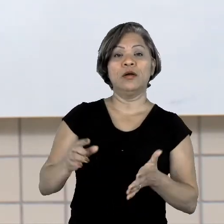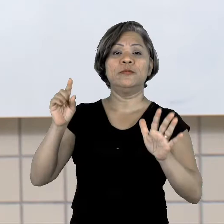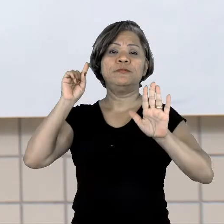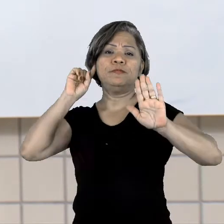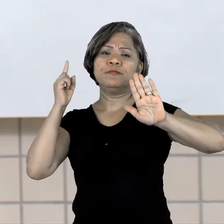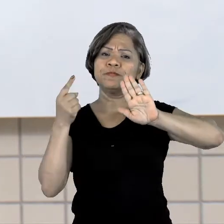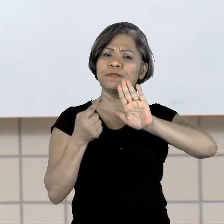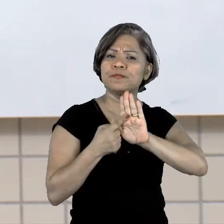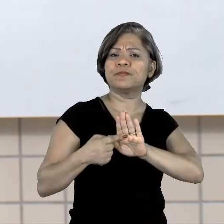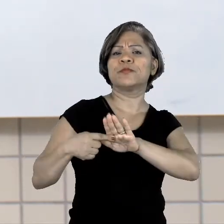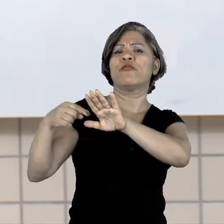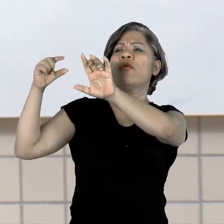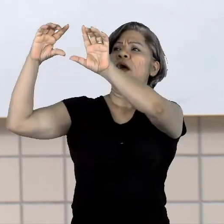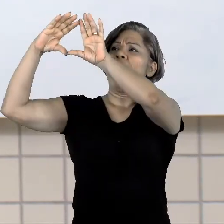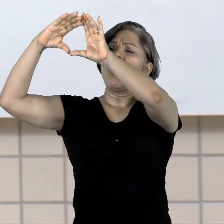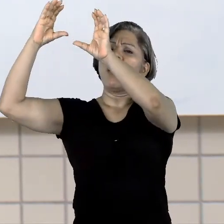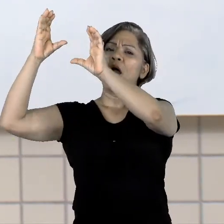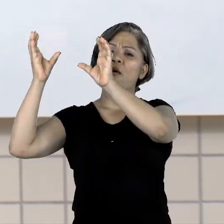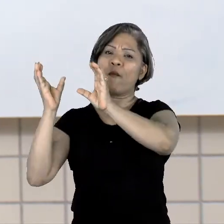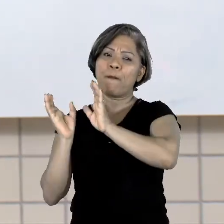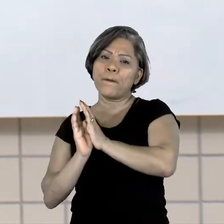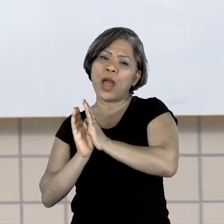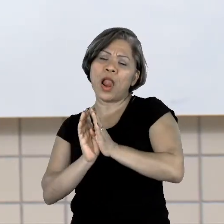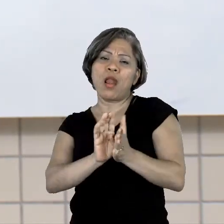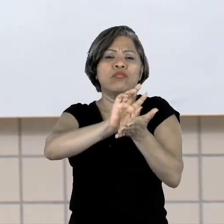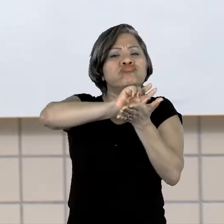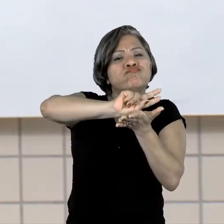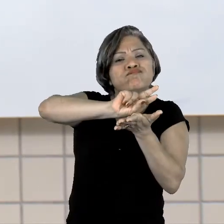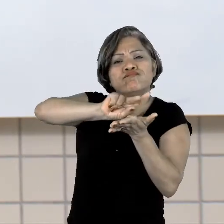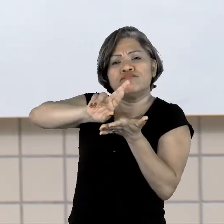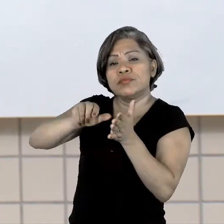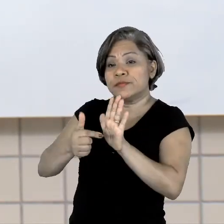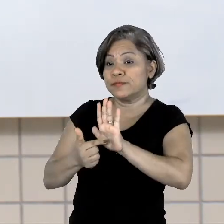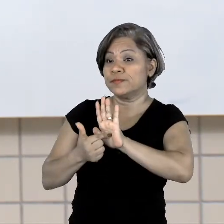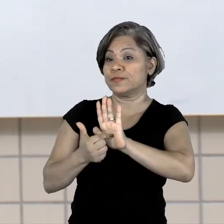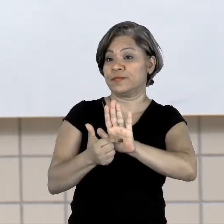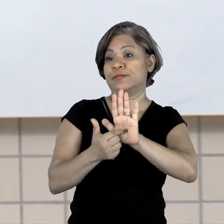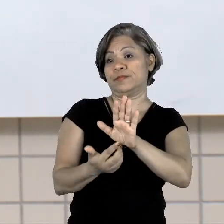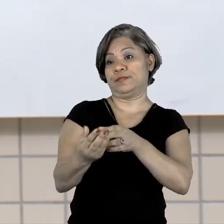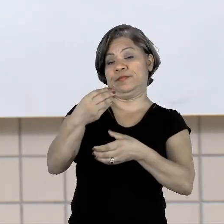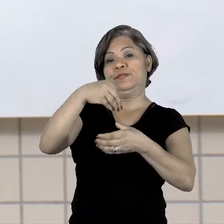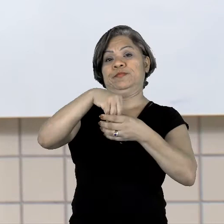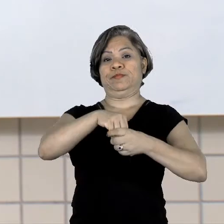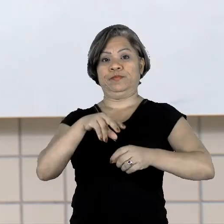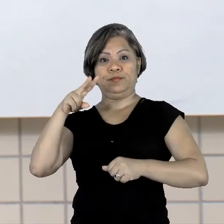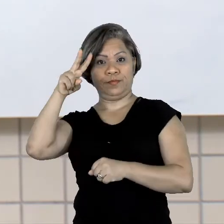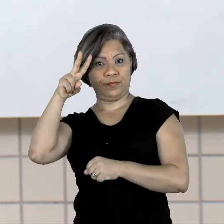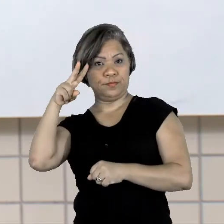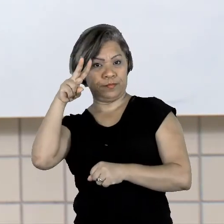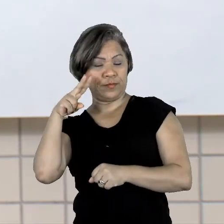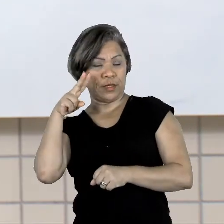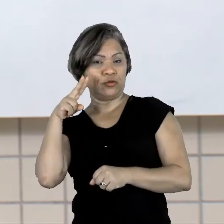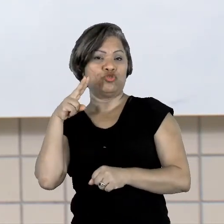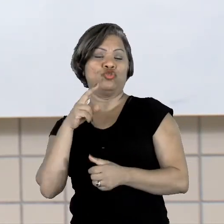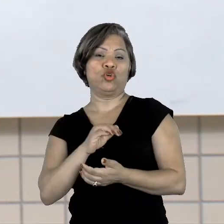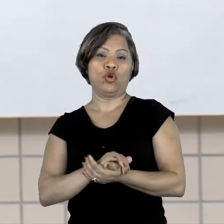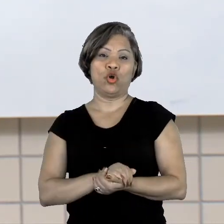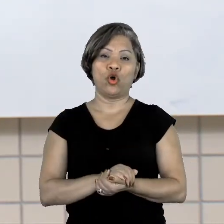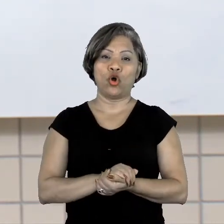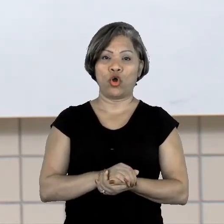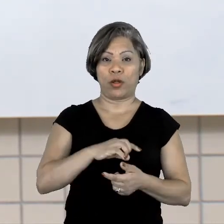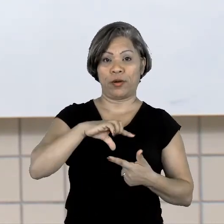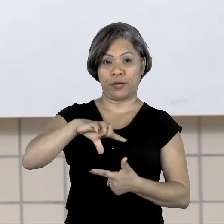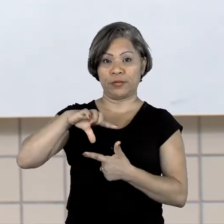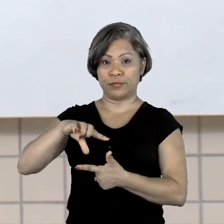balões, esses recursos gráficos que apresenta dentro da história em quadrinho. A linguagem verbal e a